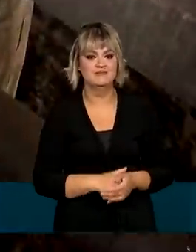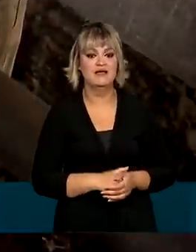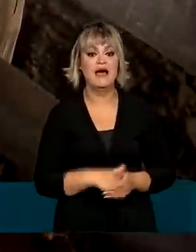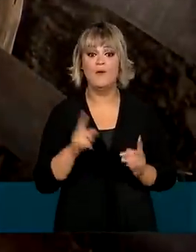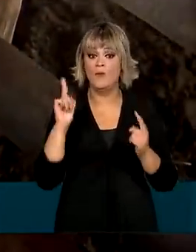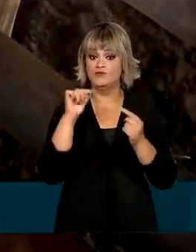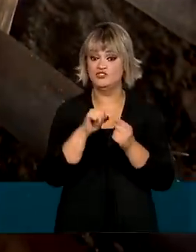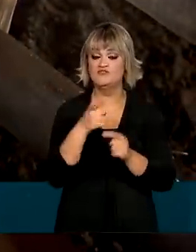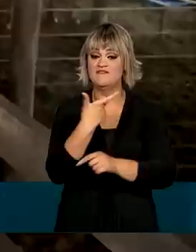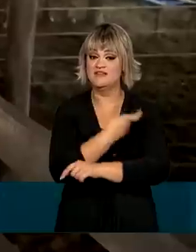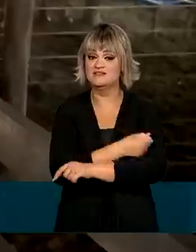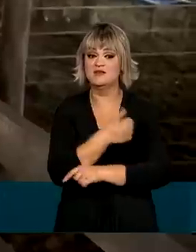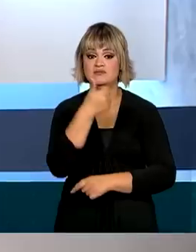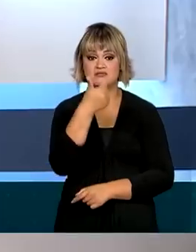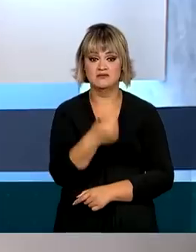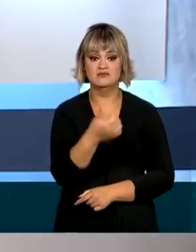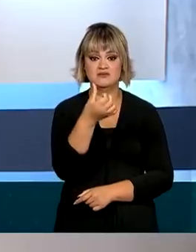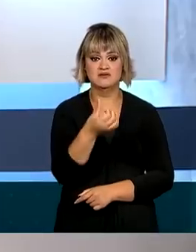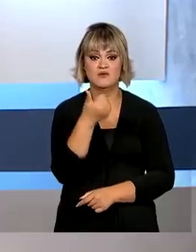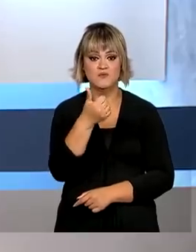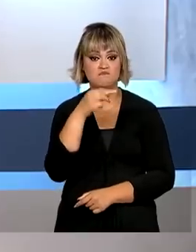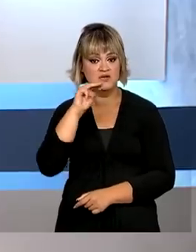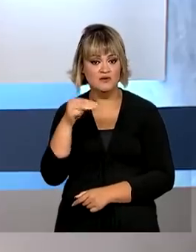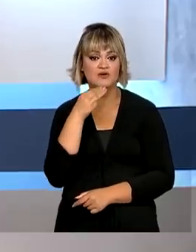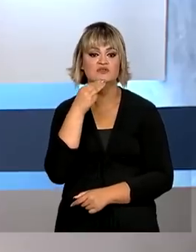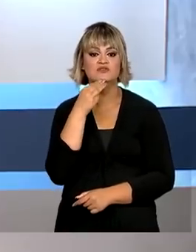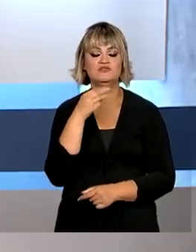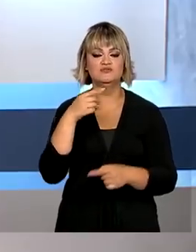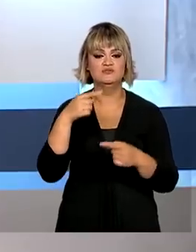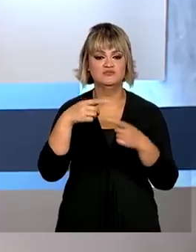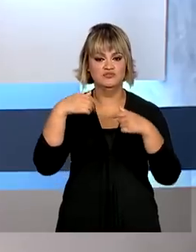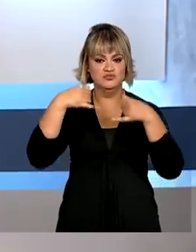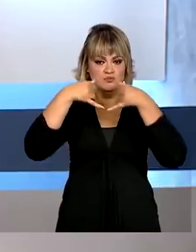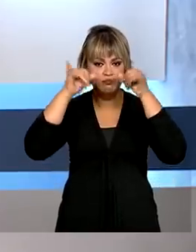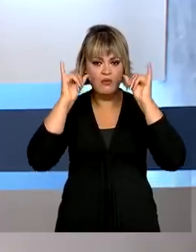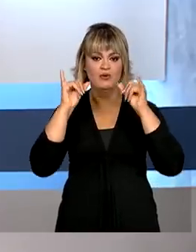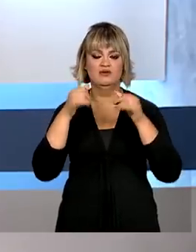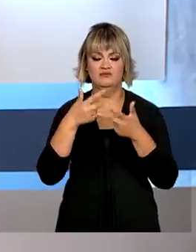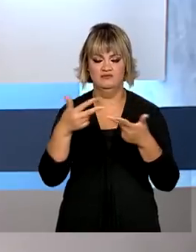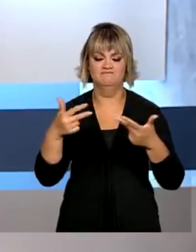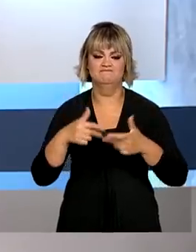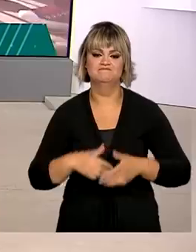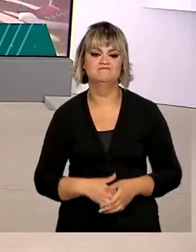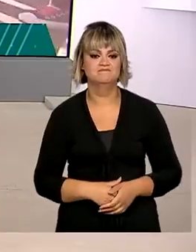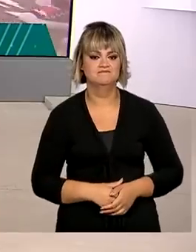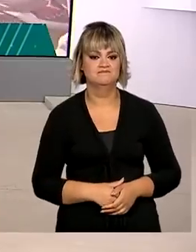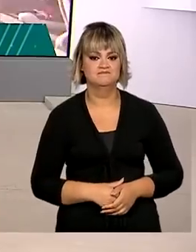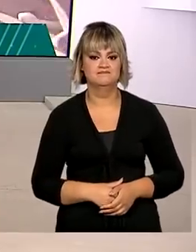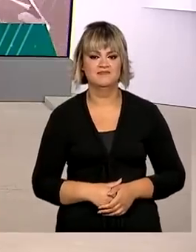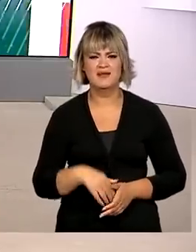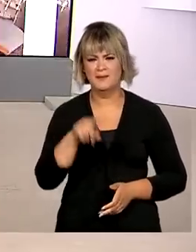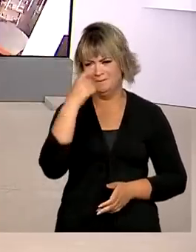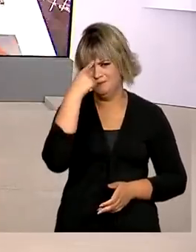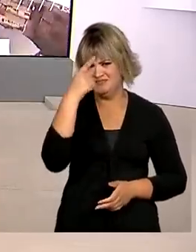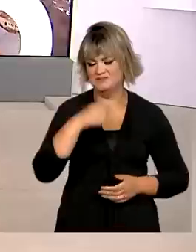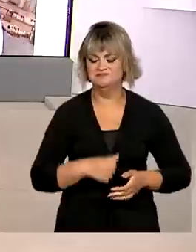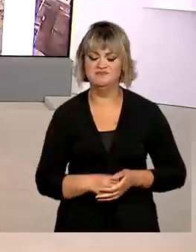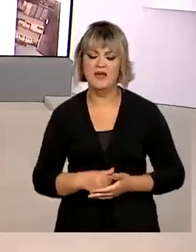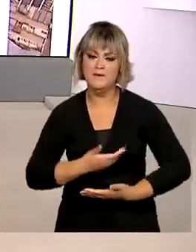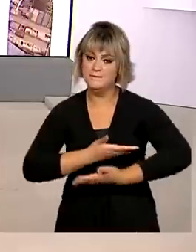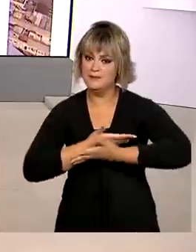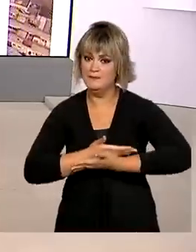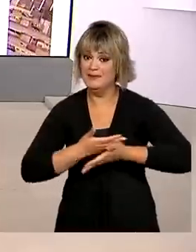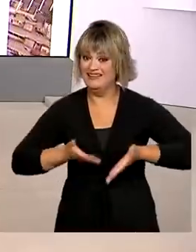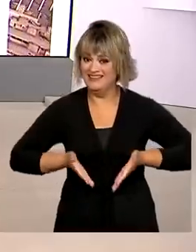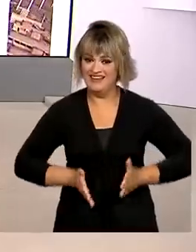A meta é vacinar cerca de 161 milhões de bovinos e bubalinos. Já pensou um